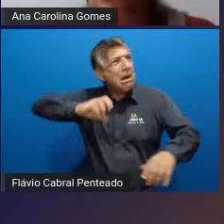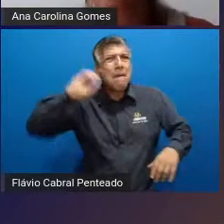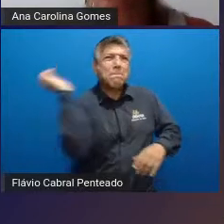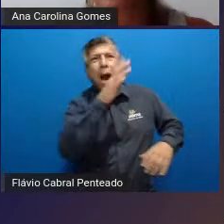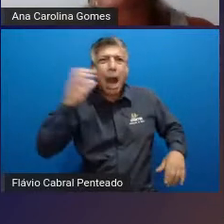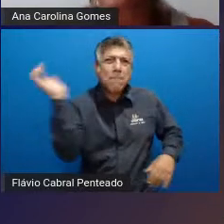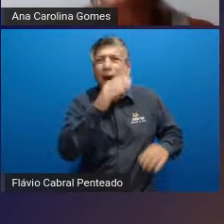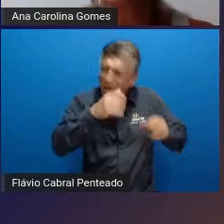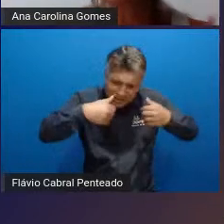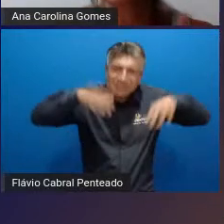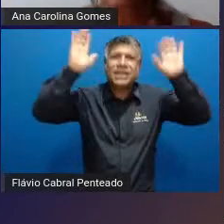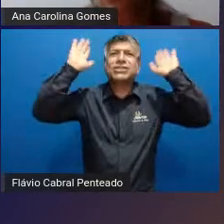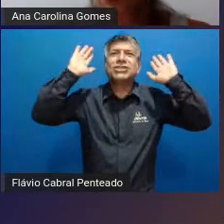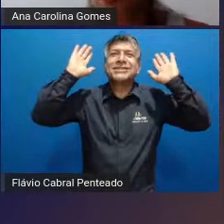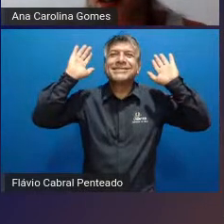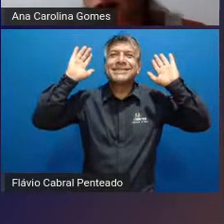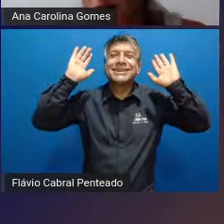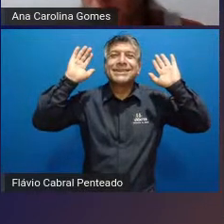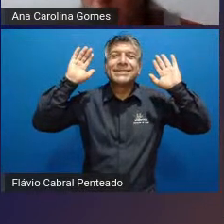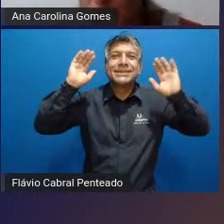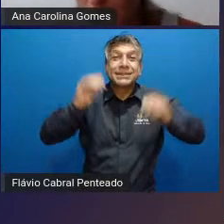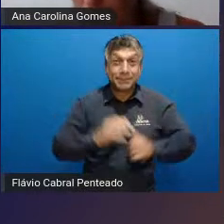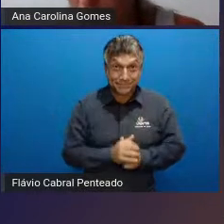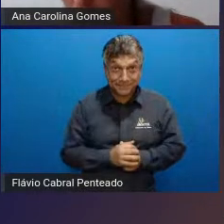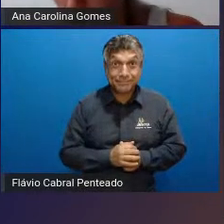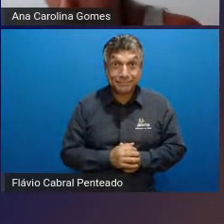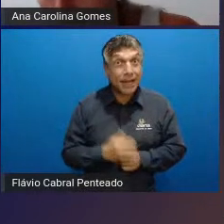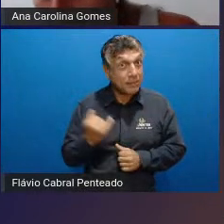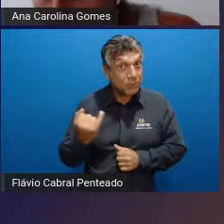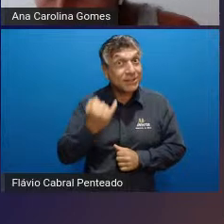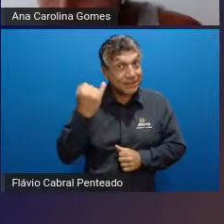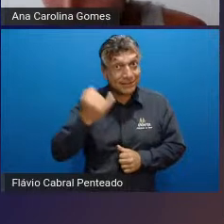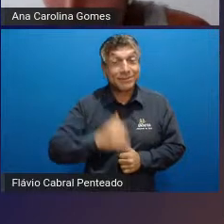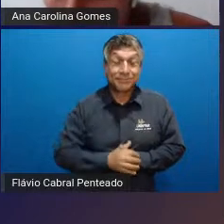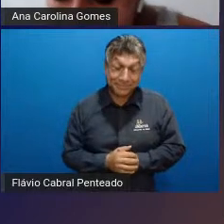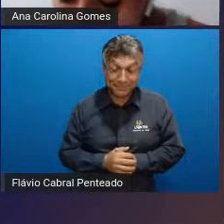deixa ele pegar aquela bola e jogar contra a parede isso é muito importante